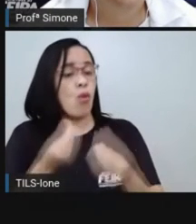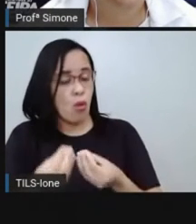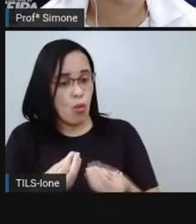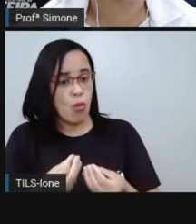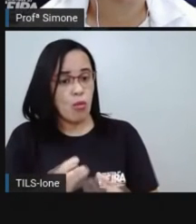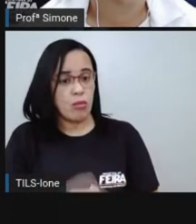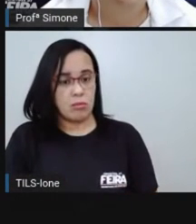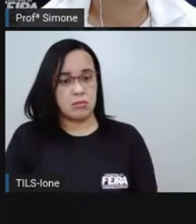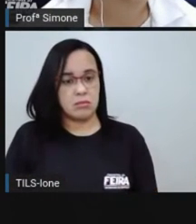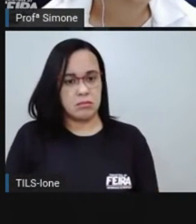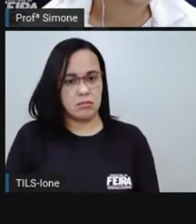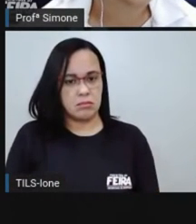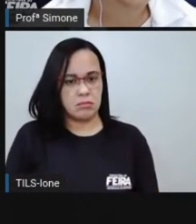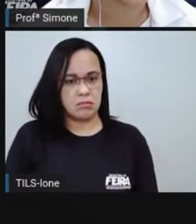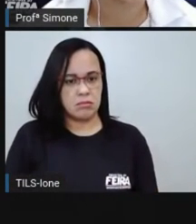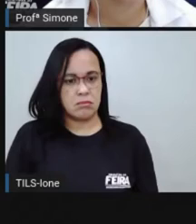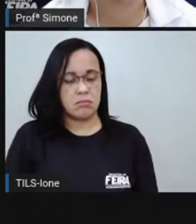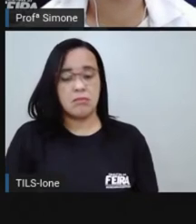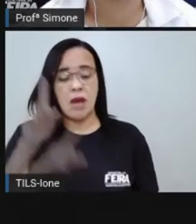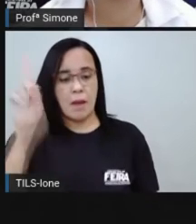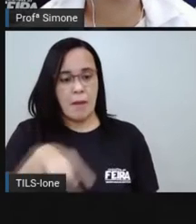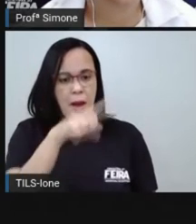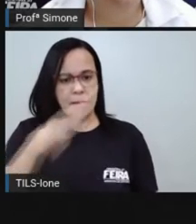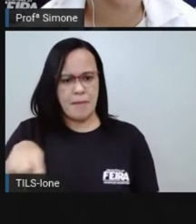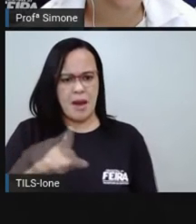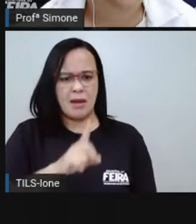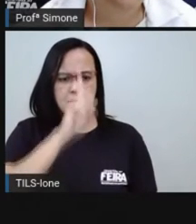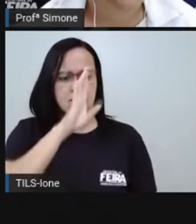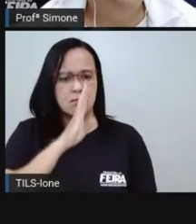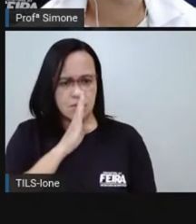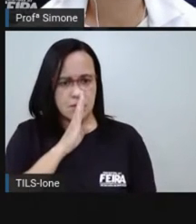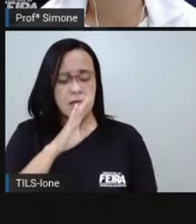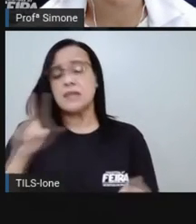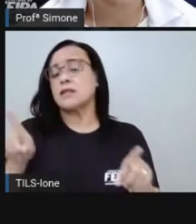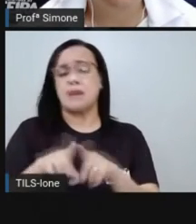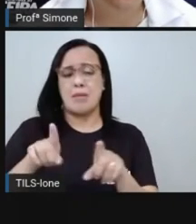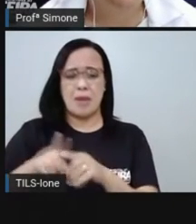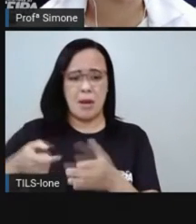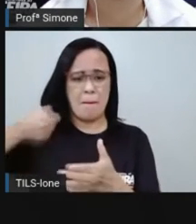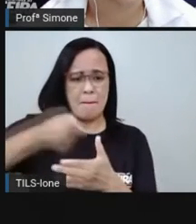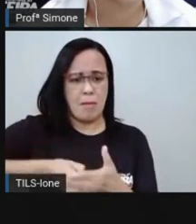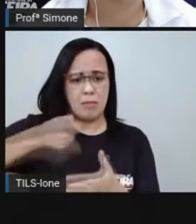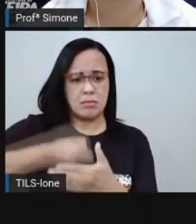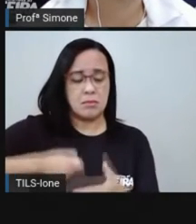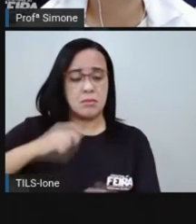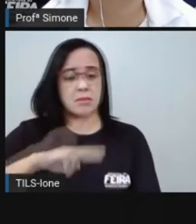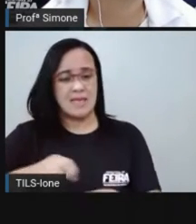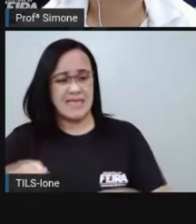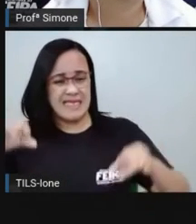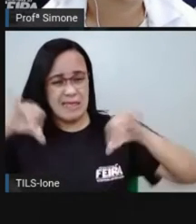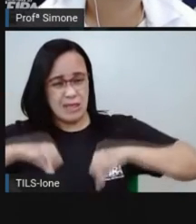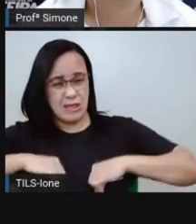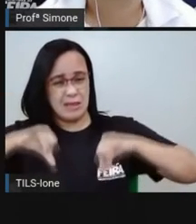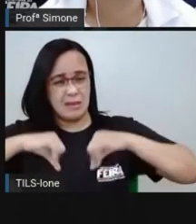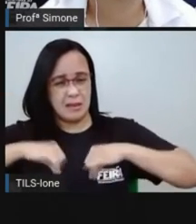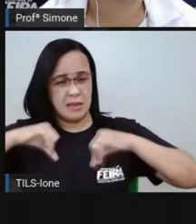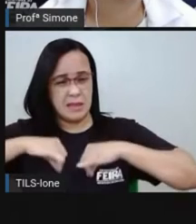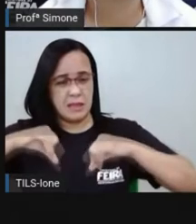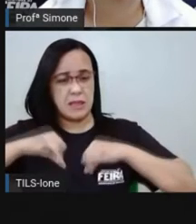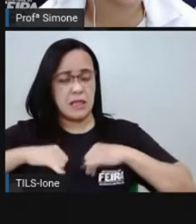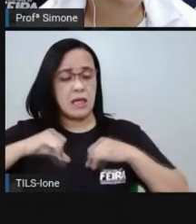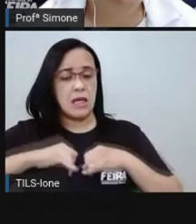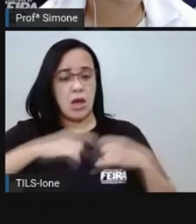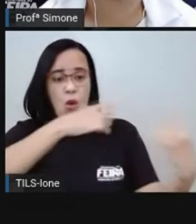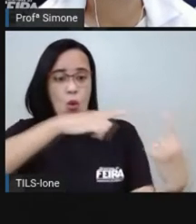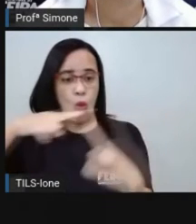estabelecido a censura e a tortura no país. e meios para a perseguição dos